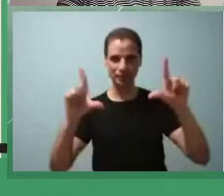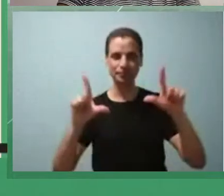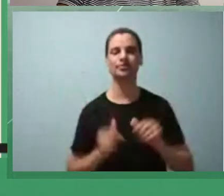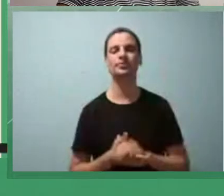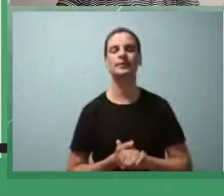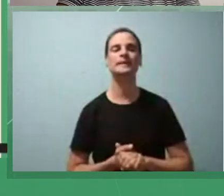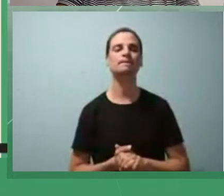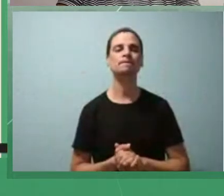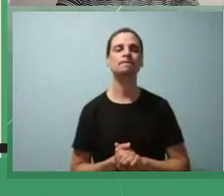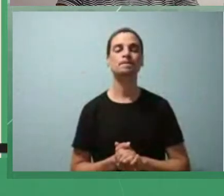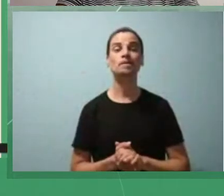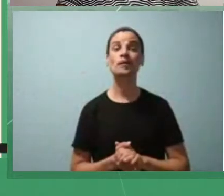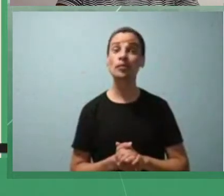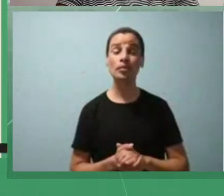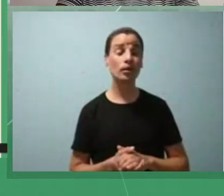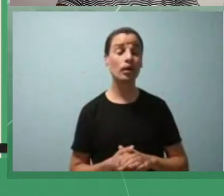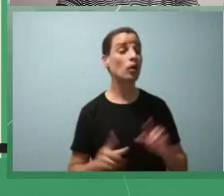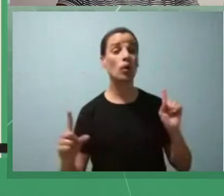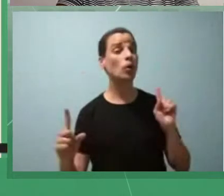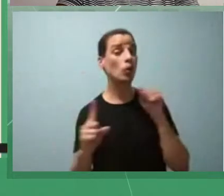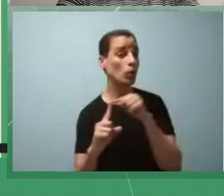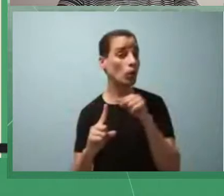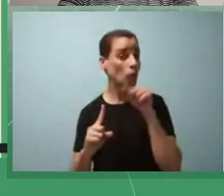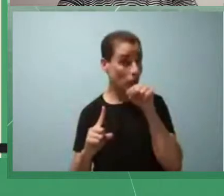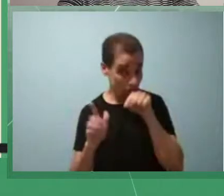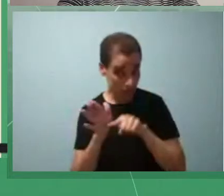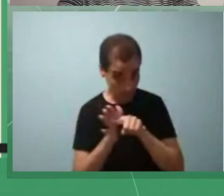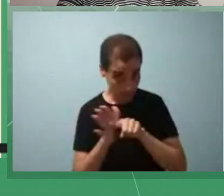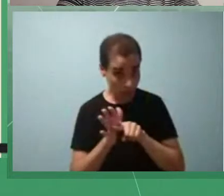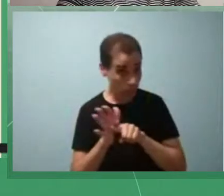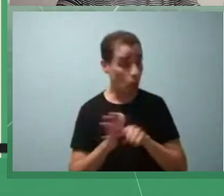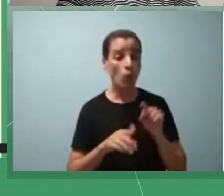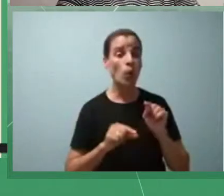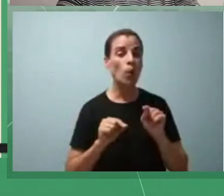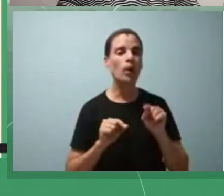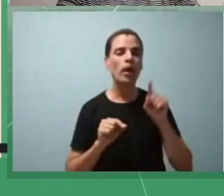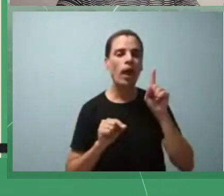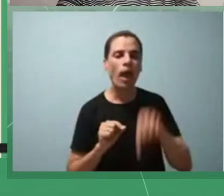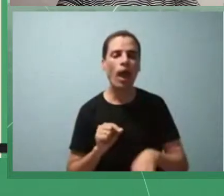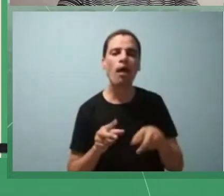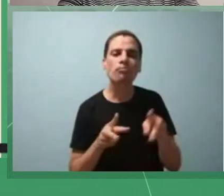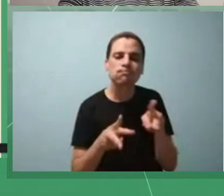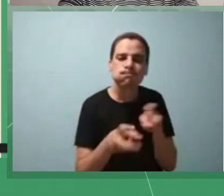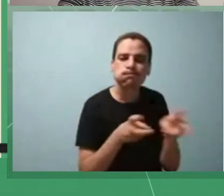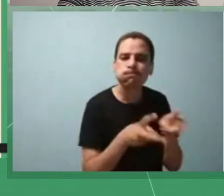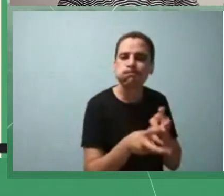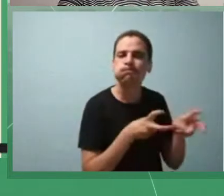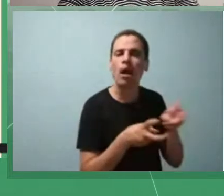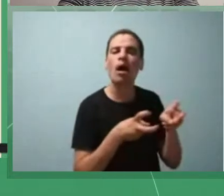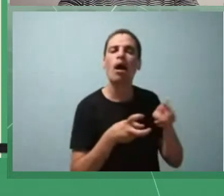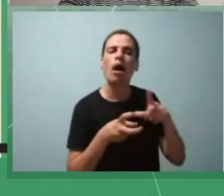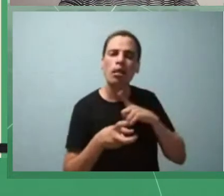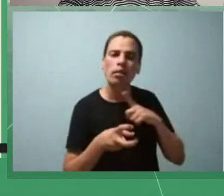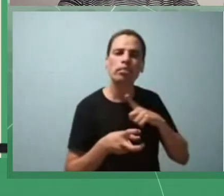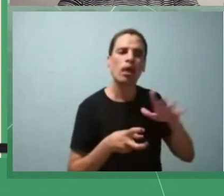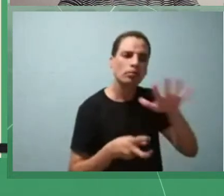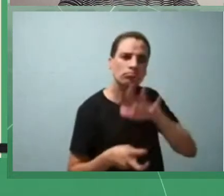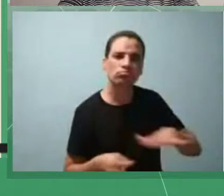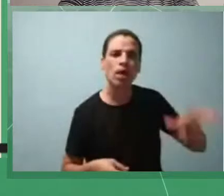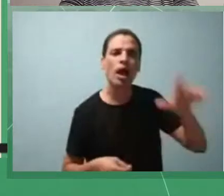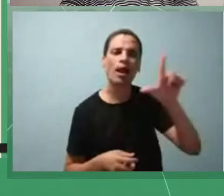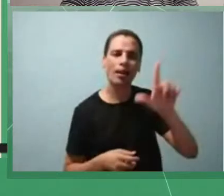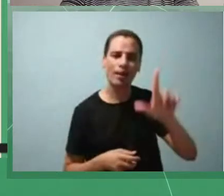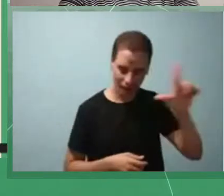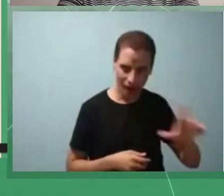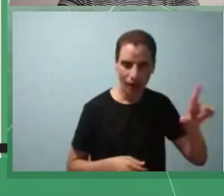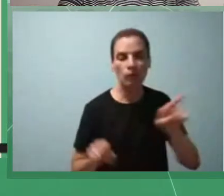então o principal objetivo da pesquisa é explorar diferentes dimensões entre o universo literário e o universo